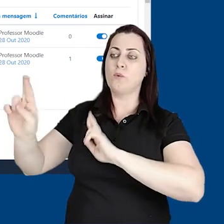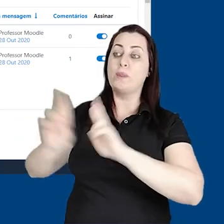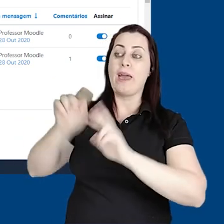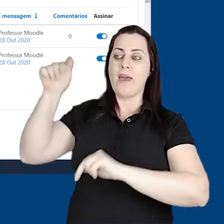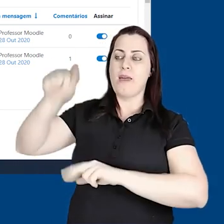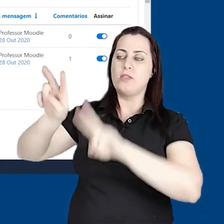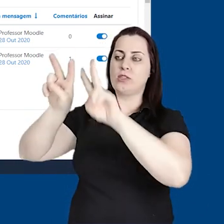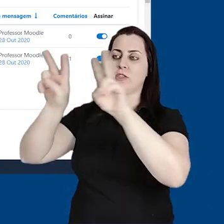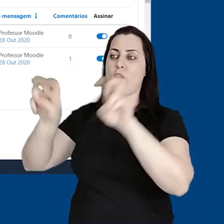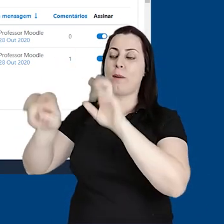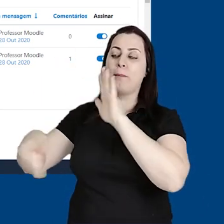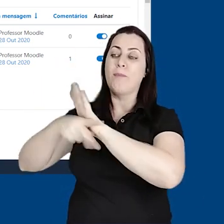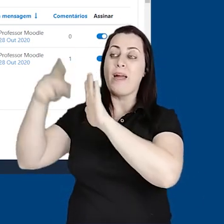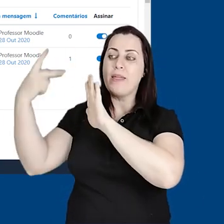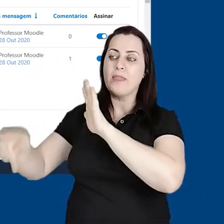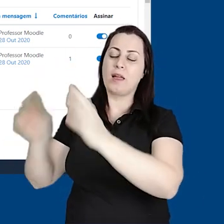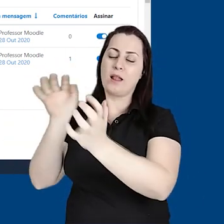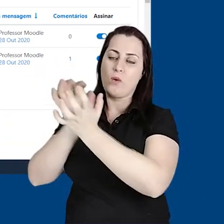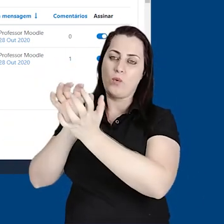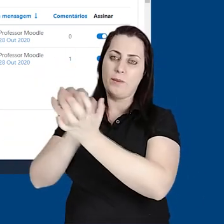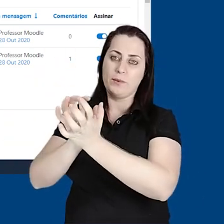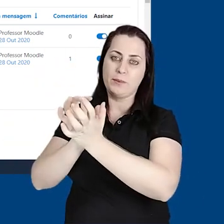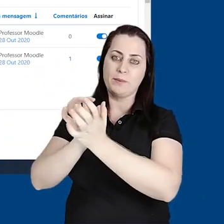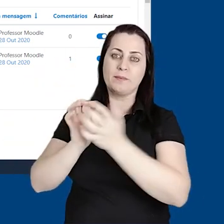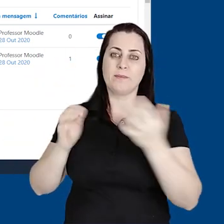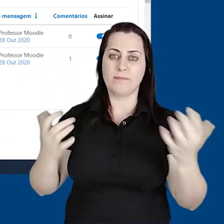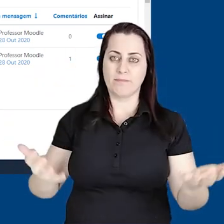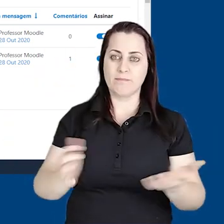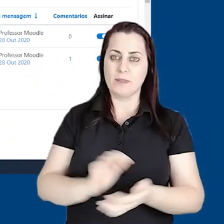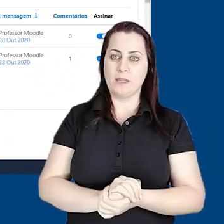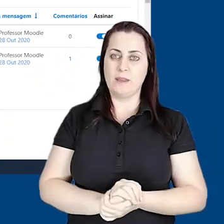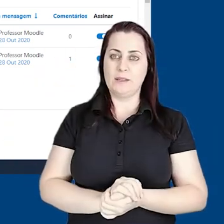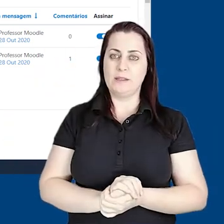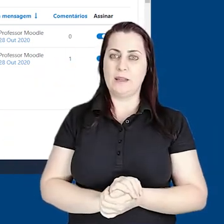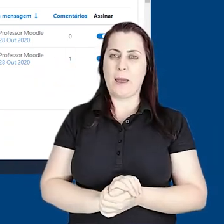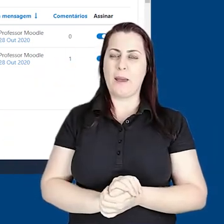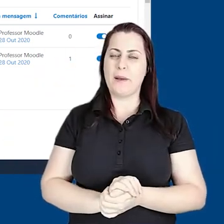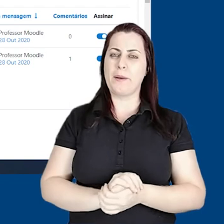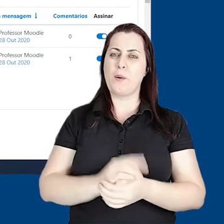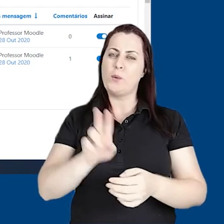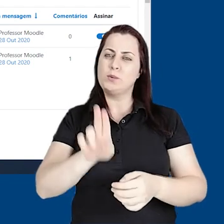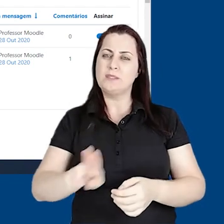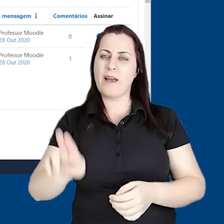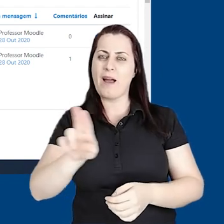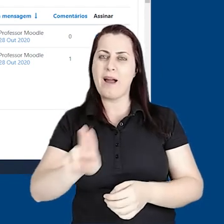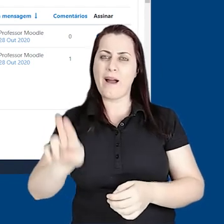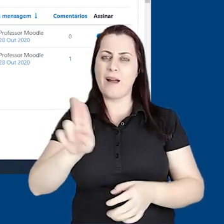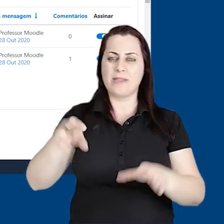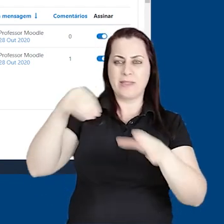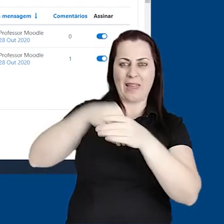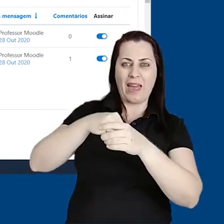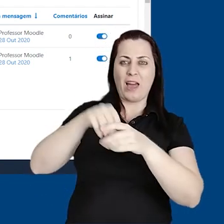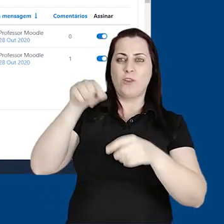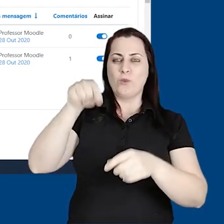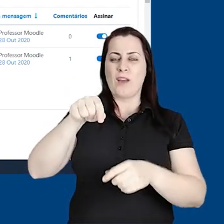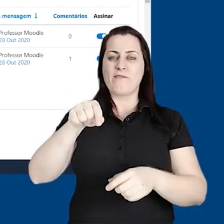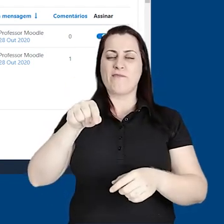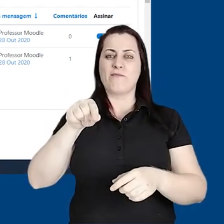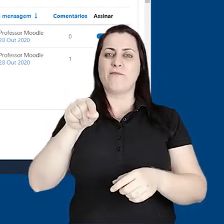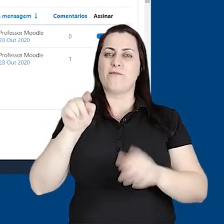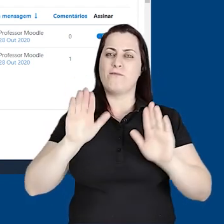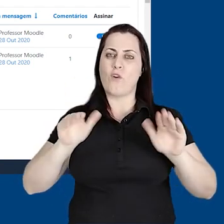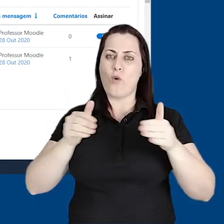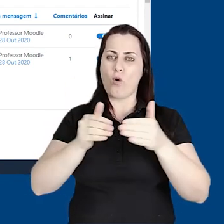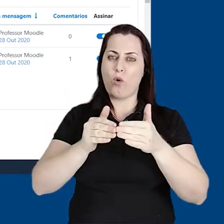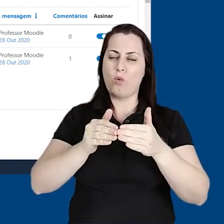1 podem responder a este tópico, que pertence ao grupo 1. Com relação à navegação dentro de